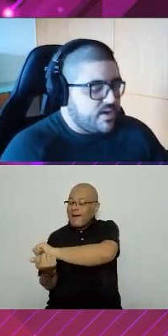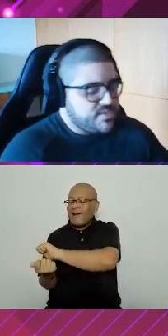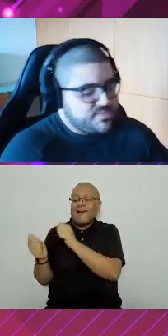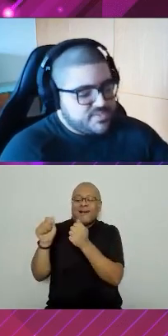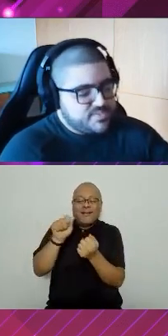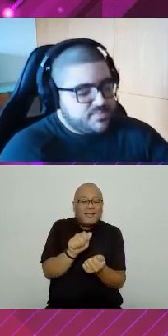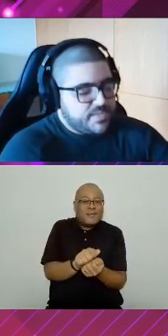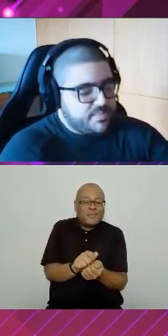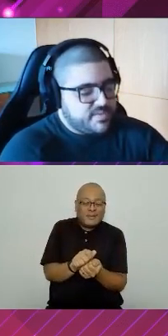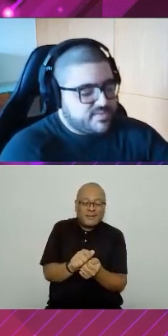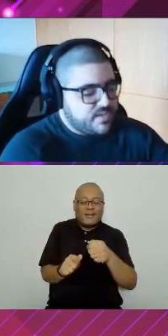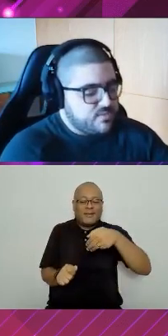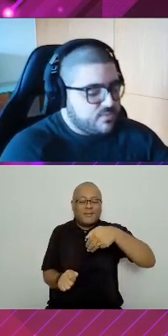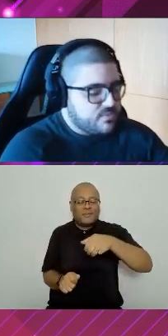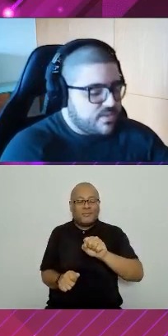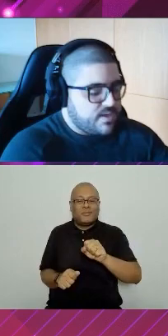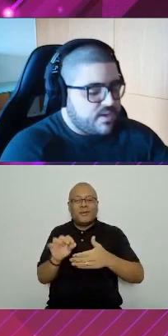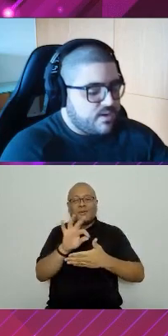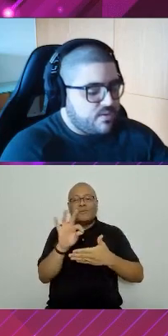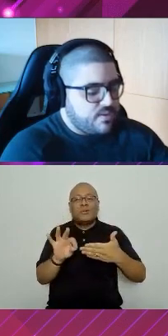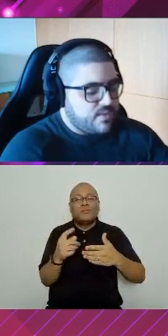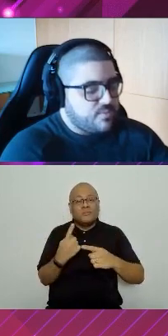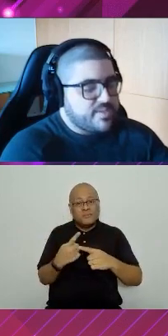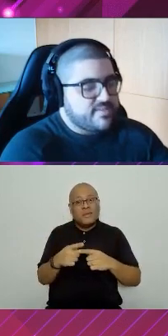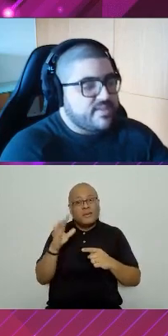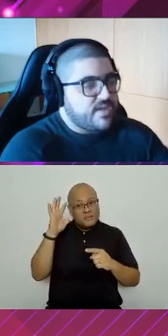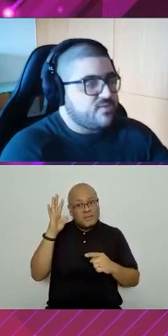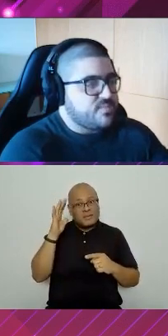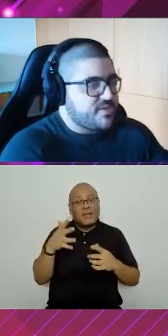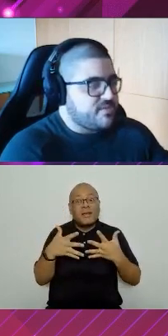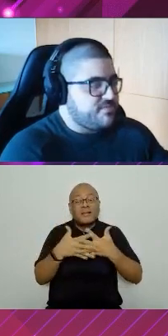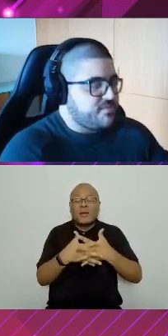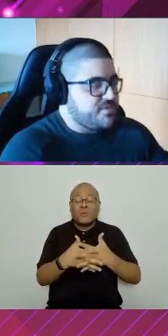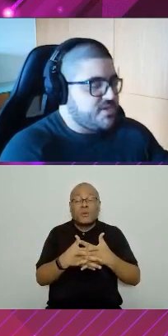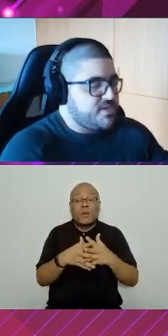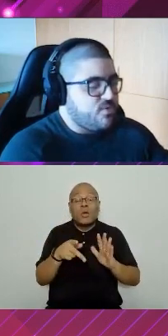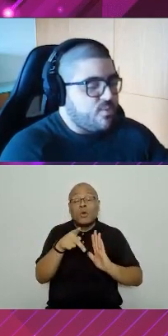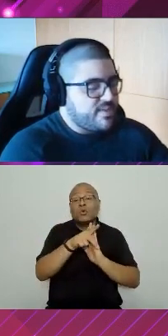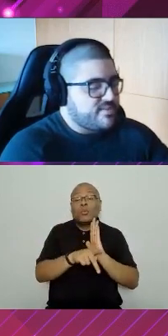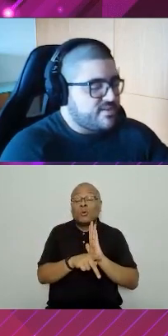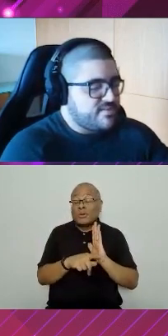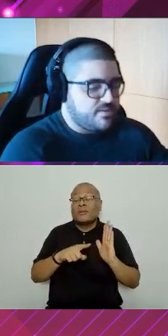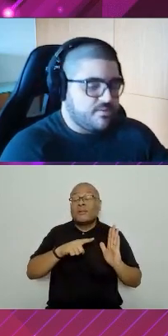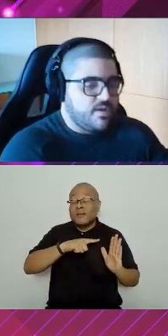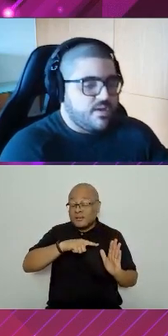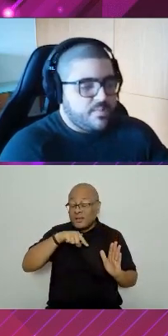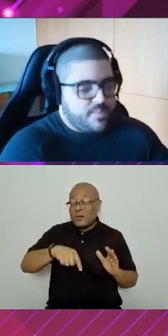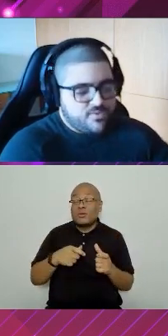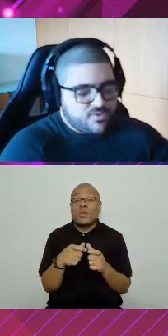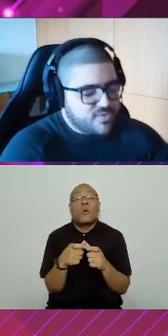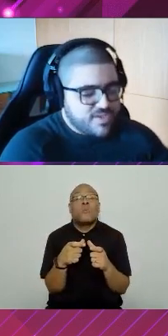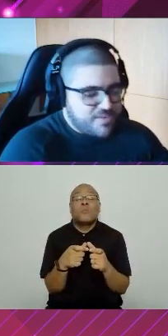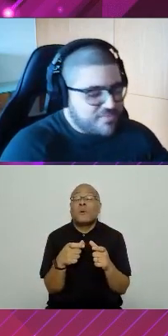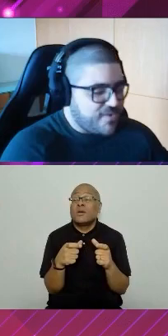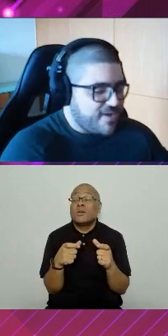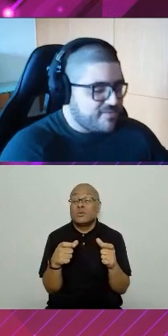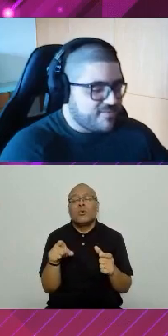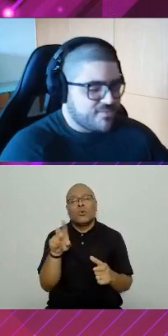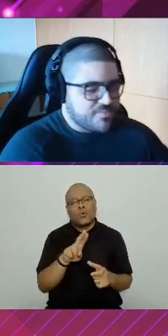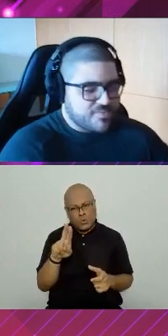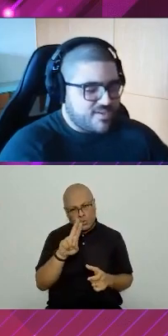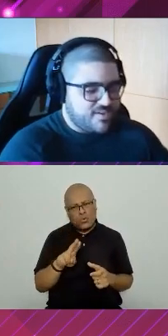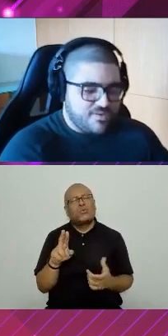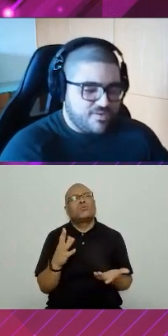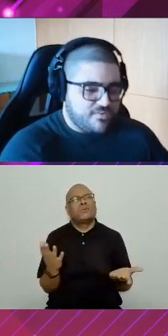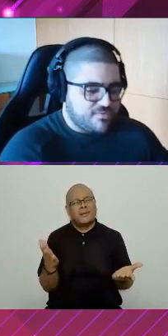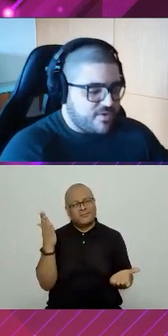a gente precisa parar para pensar na complexidade dos projetos de front-end, como elas cresceram. Para todo mundo aqui é usuário,